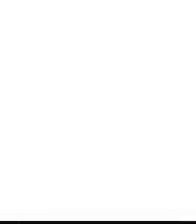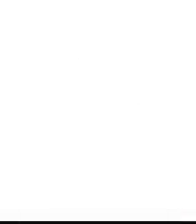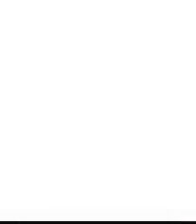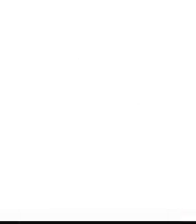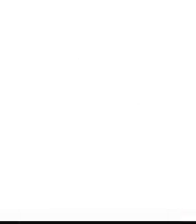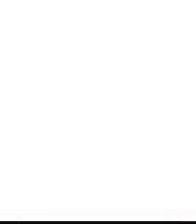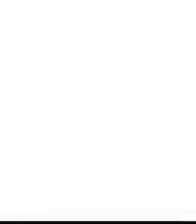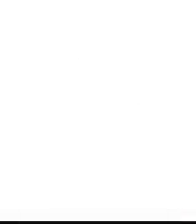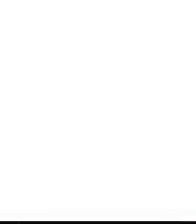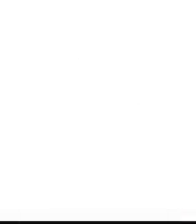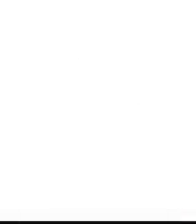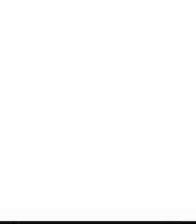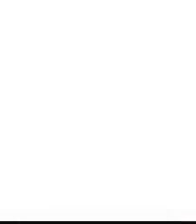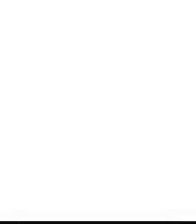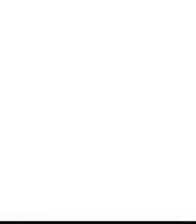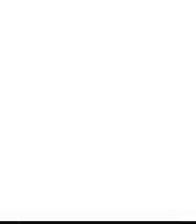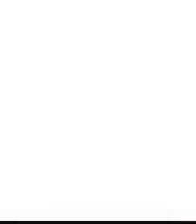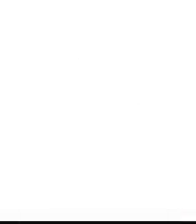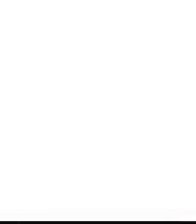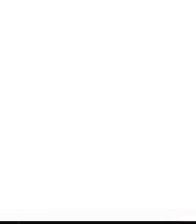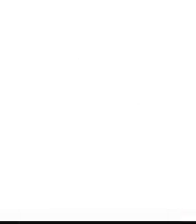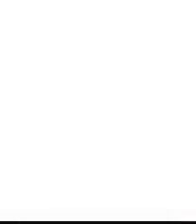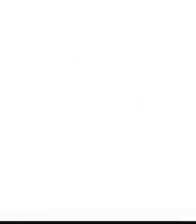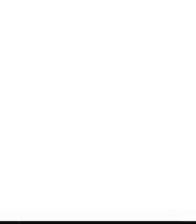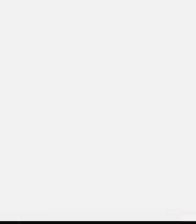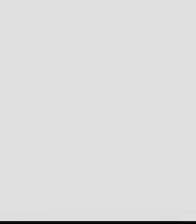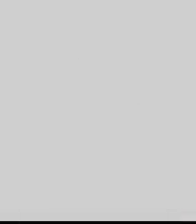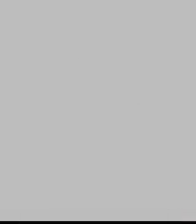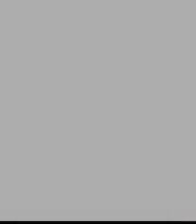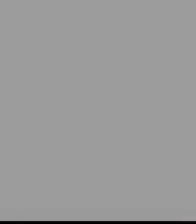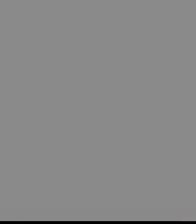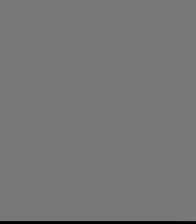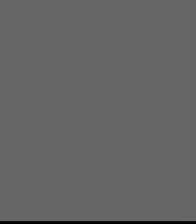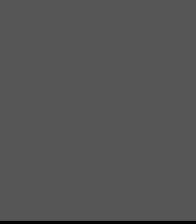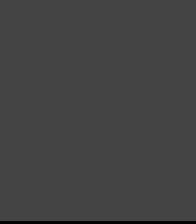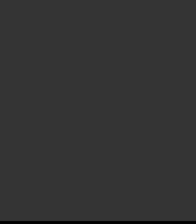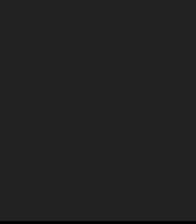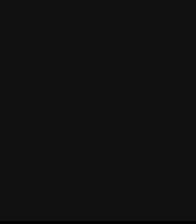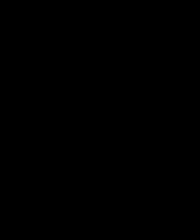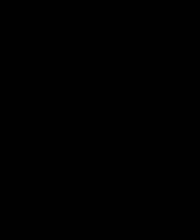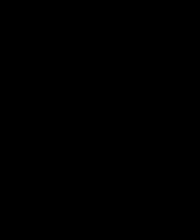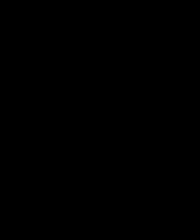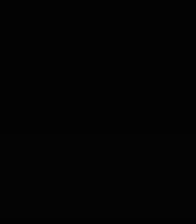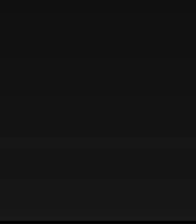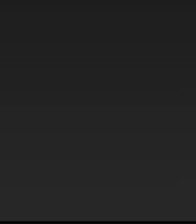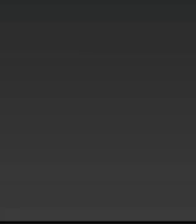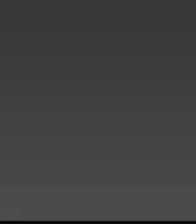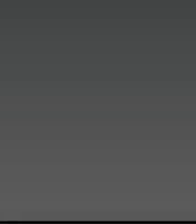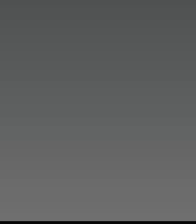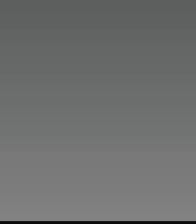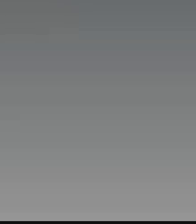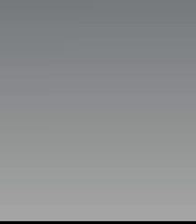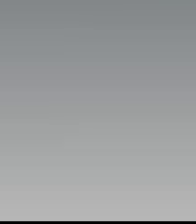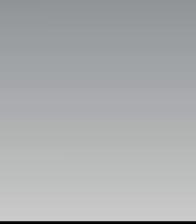aqui